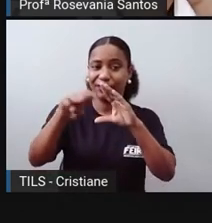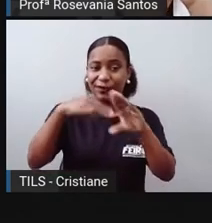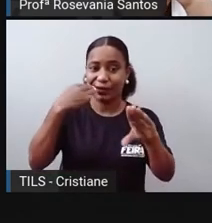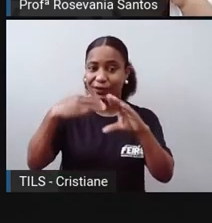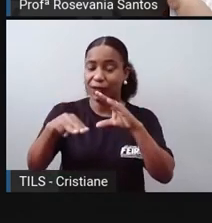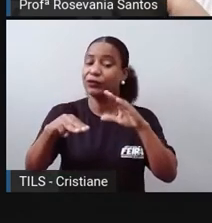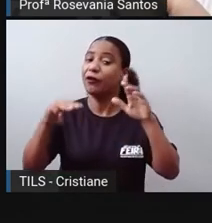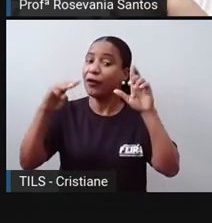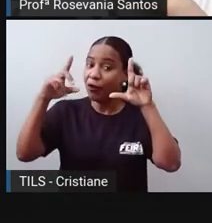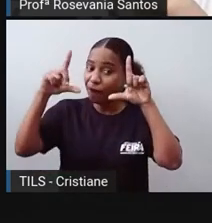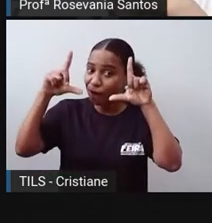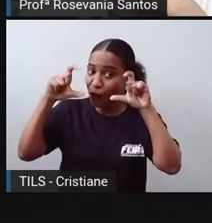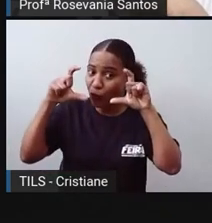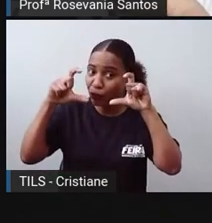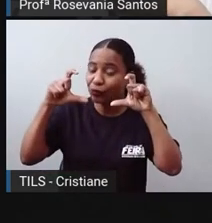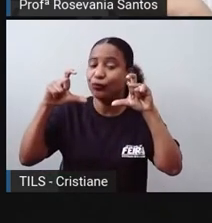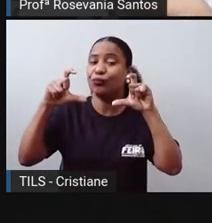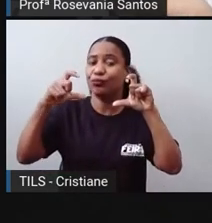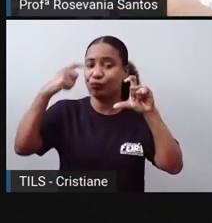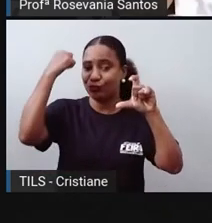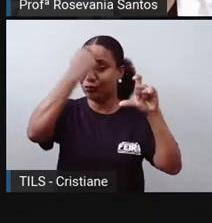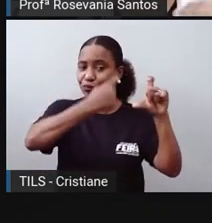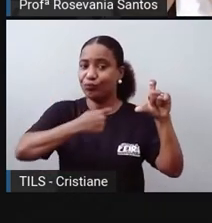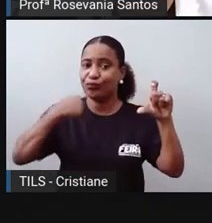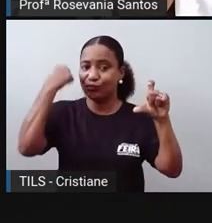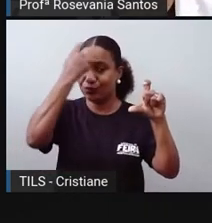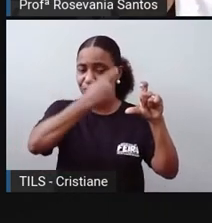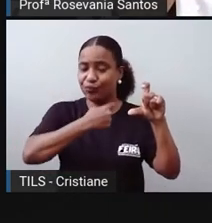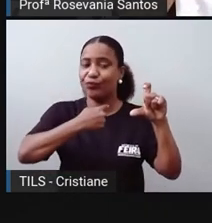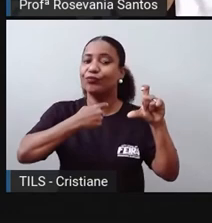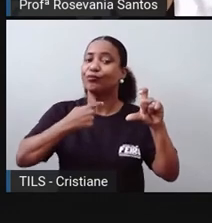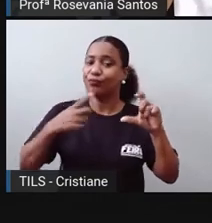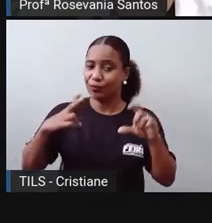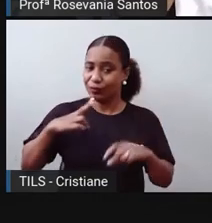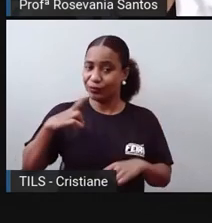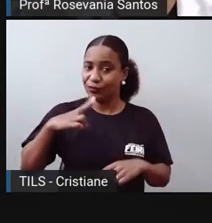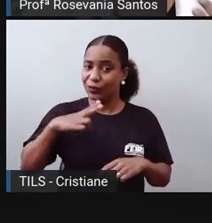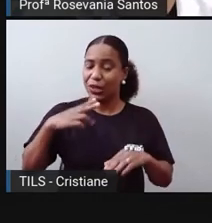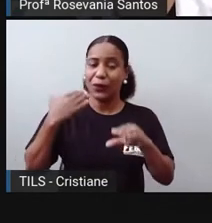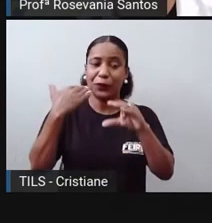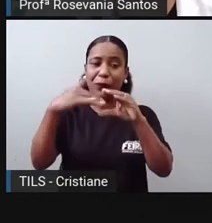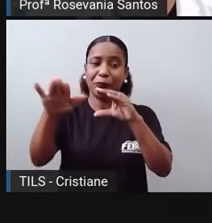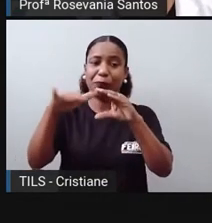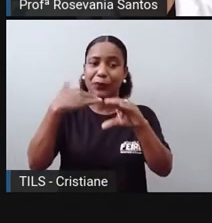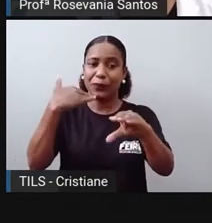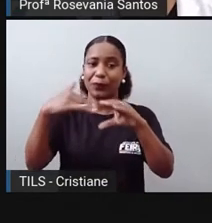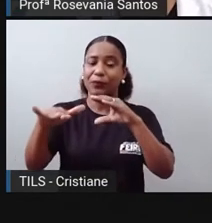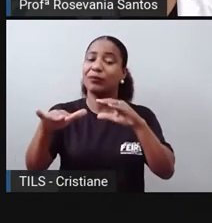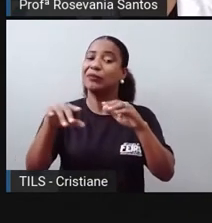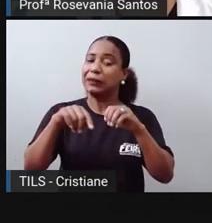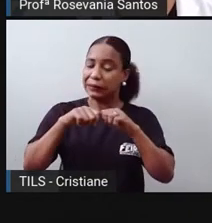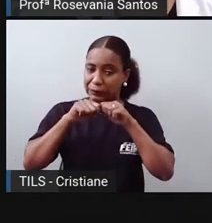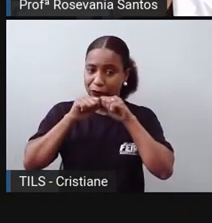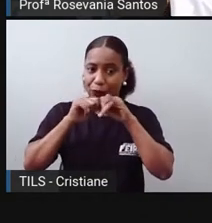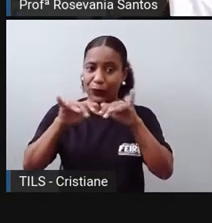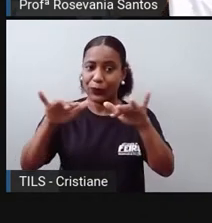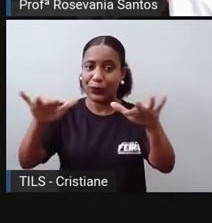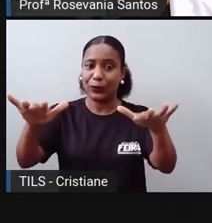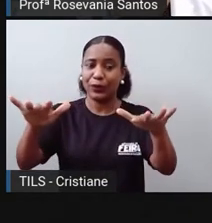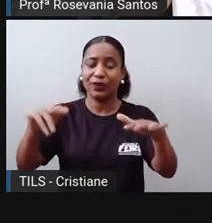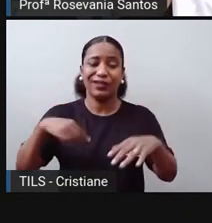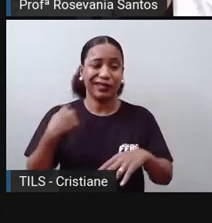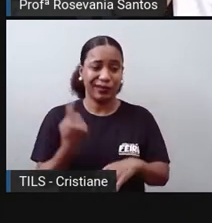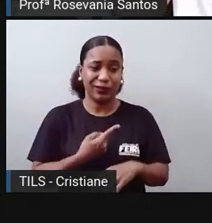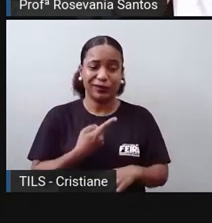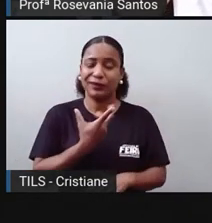muito cuidado com essa questão de foto pessoal, né, que pode estar aí trazendo, bora dizer assim, de sabores para você, depender de como você